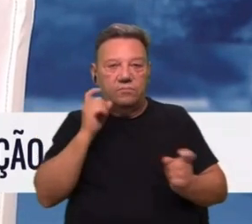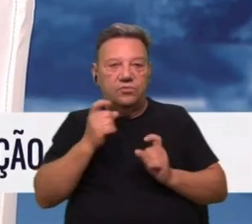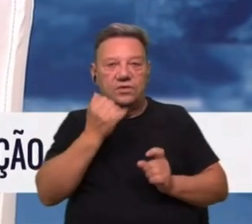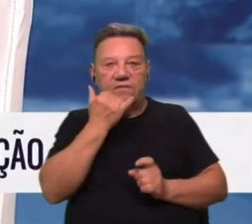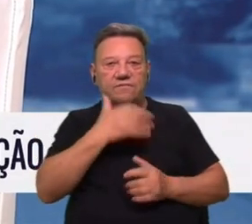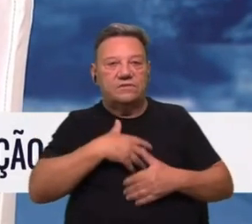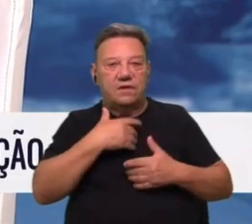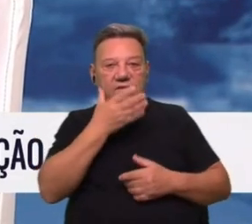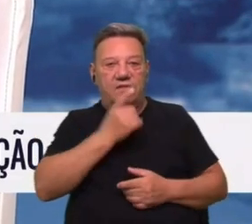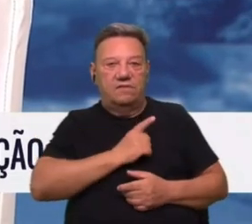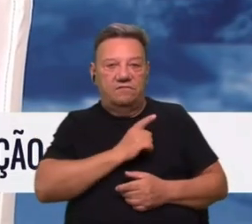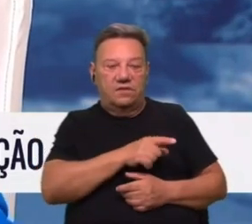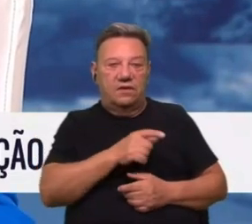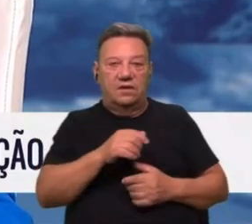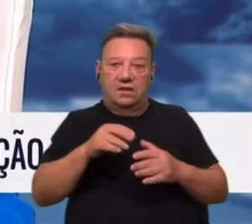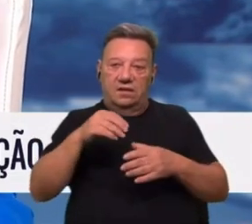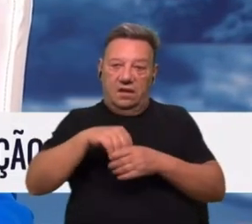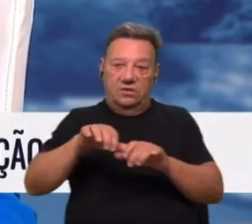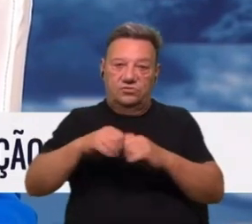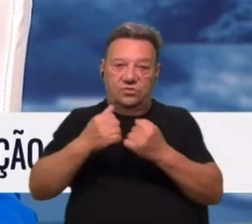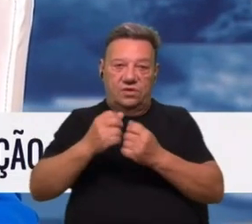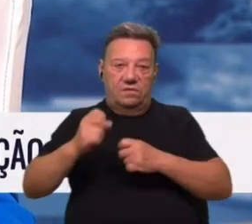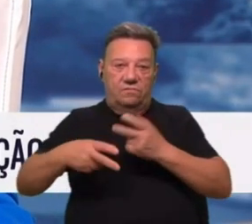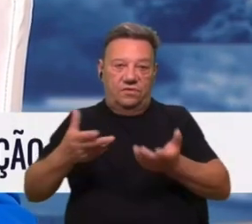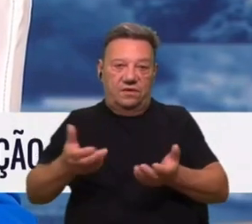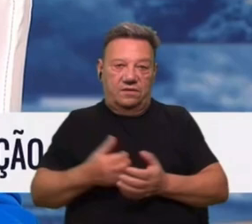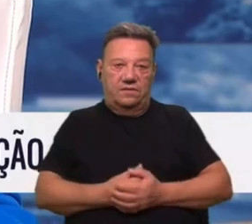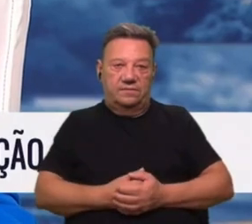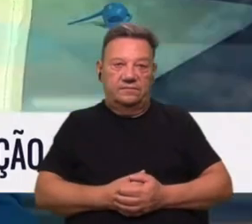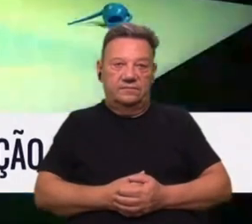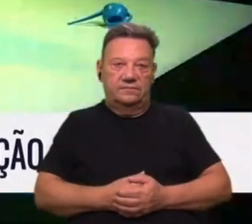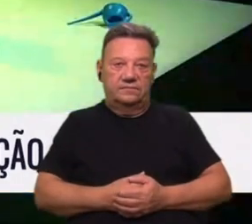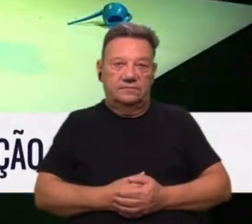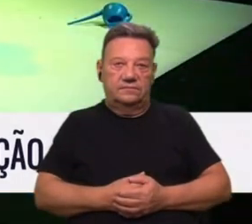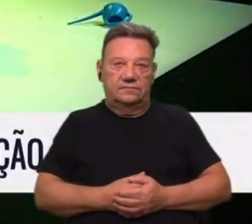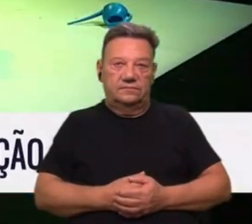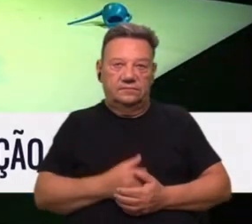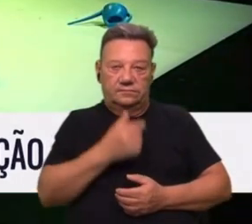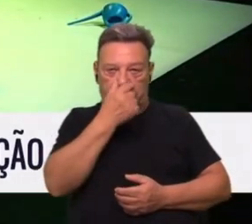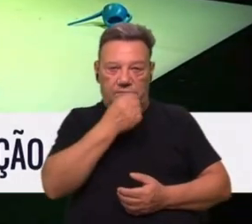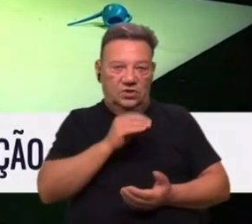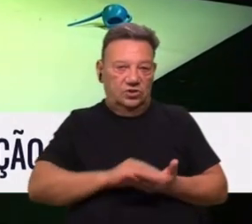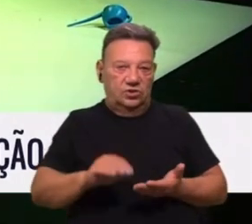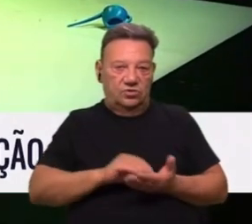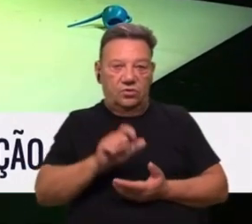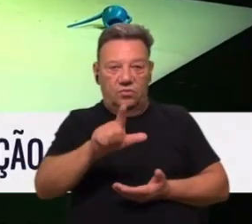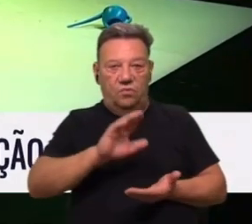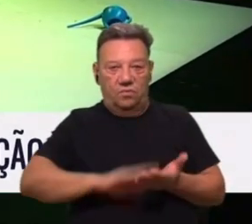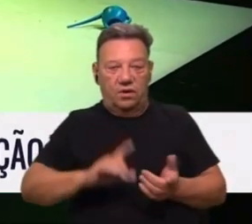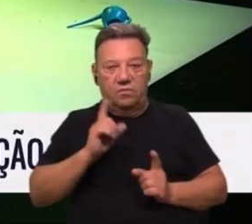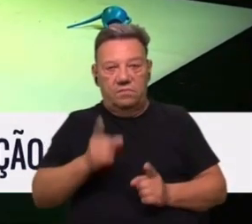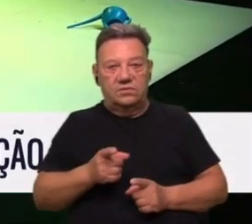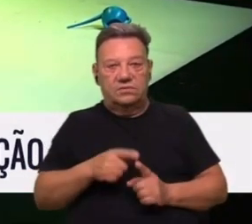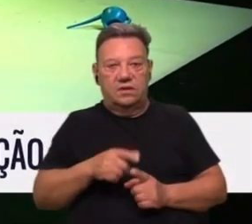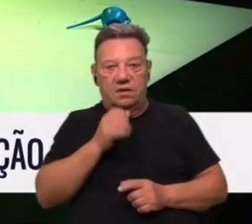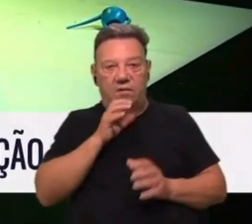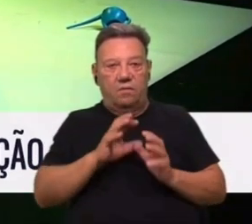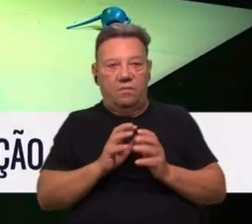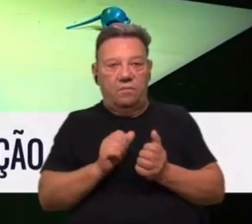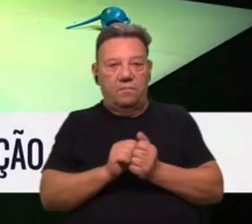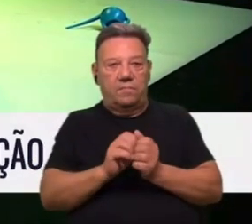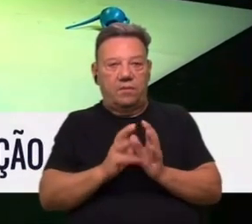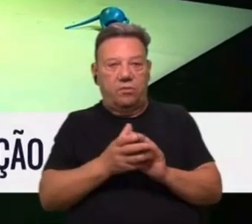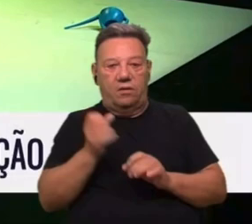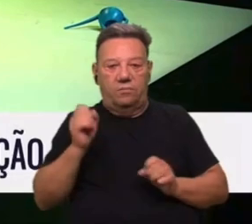felicidade individual nas sociedades modernas. No escritório, os teus colegas começam a meter-te bolas de papel nos